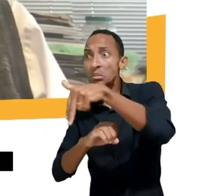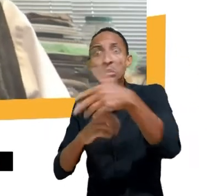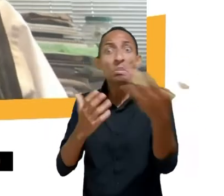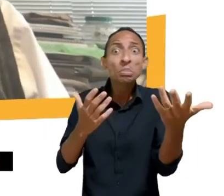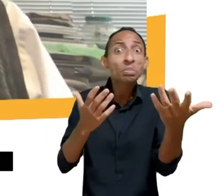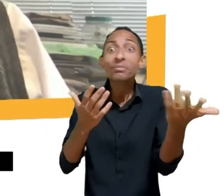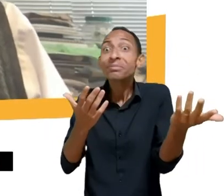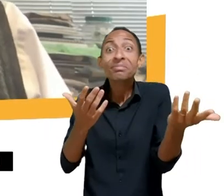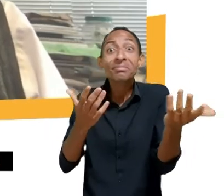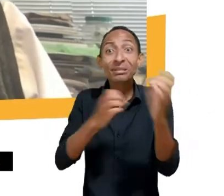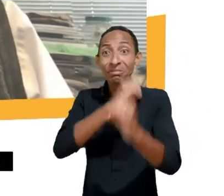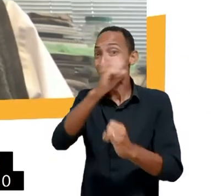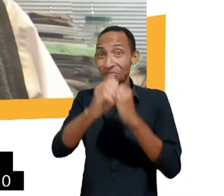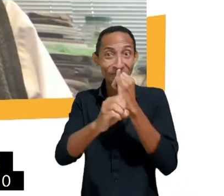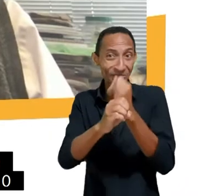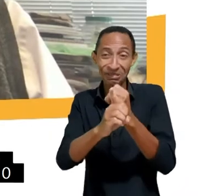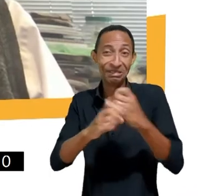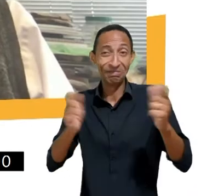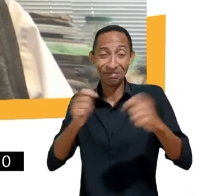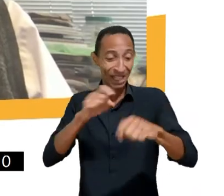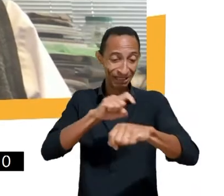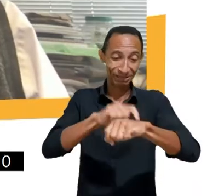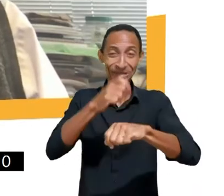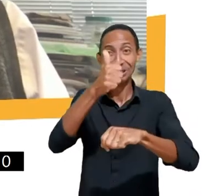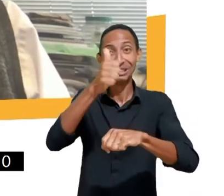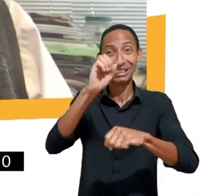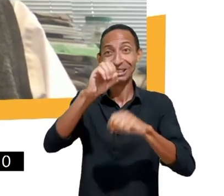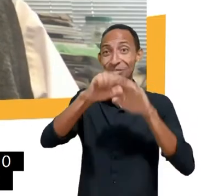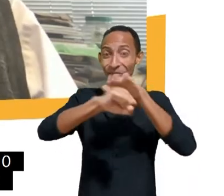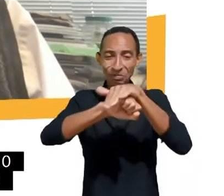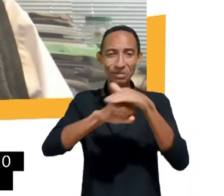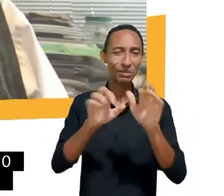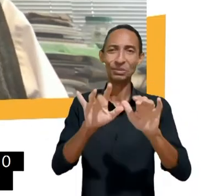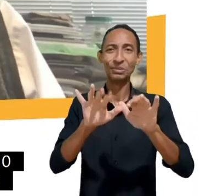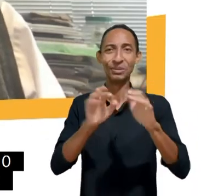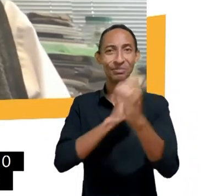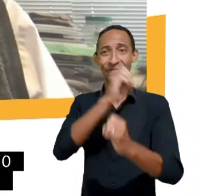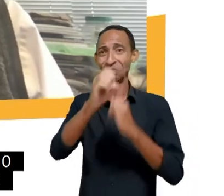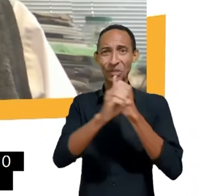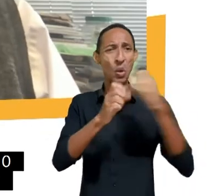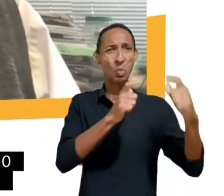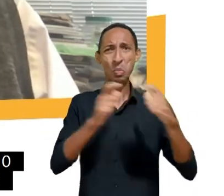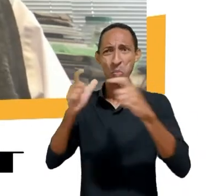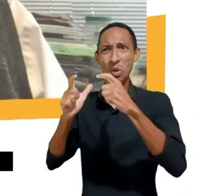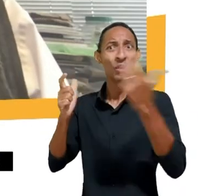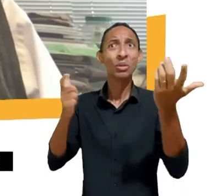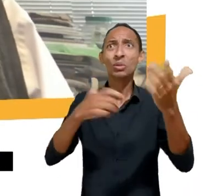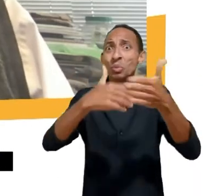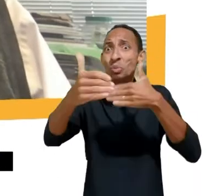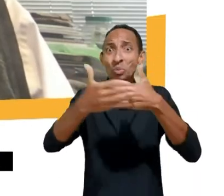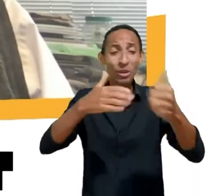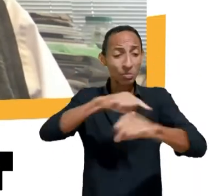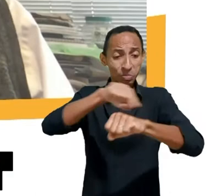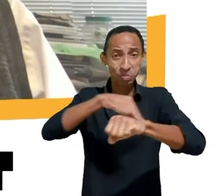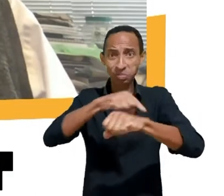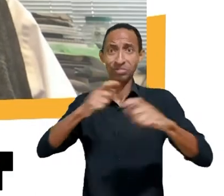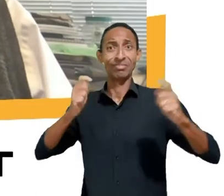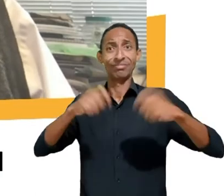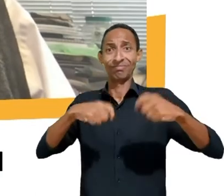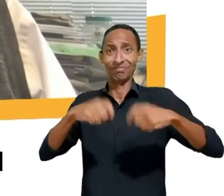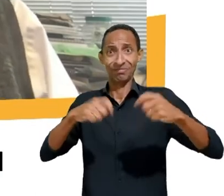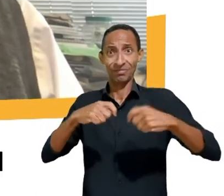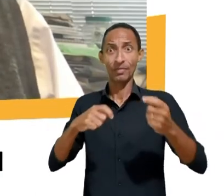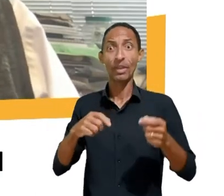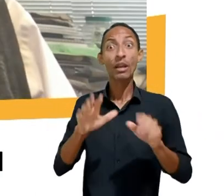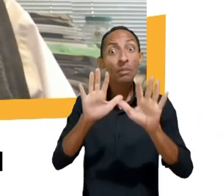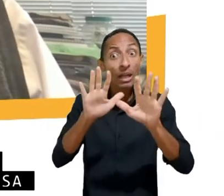algum lugar, tá certo? Então, não há essa restrição de local e de horário. Então, cabe a nós todos preservar